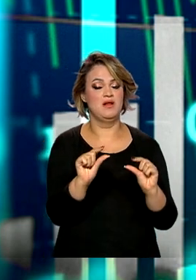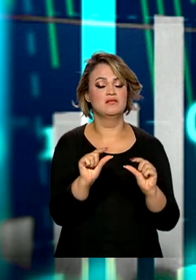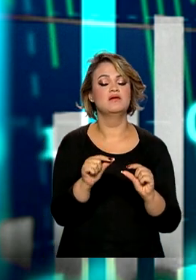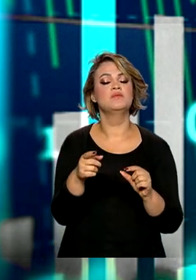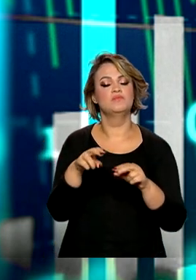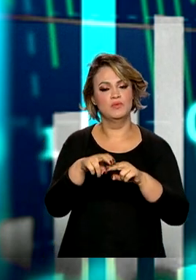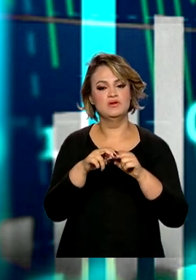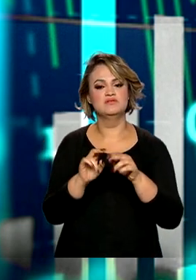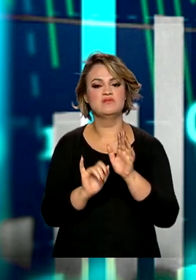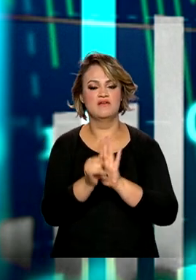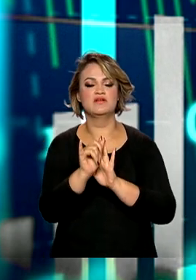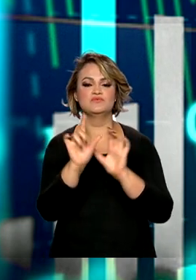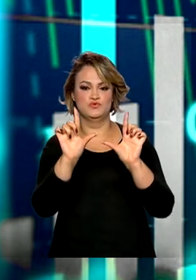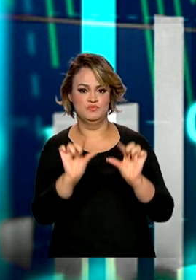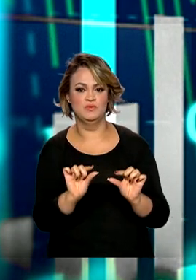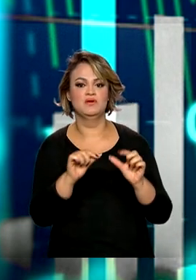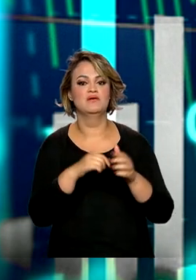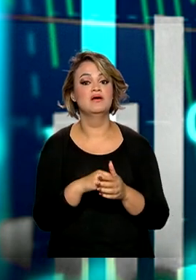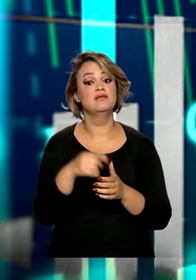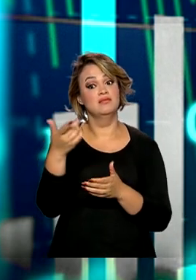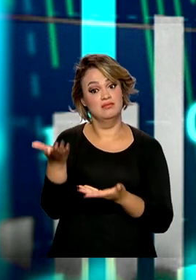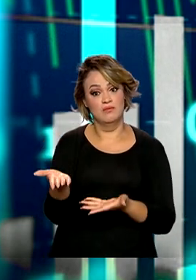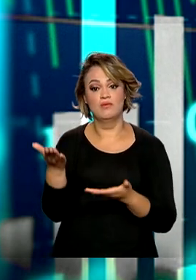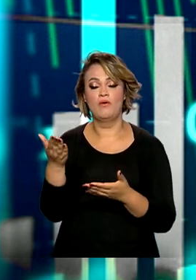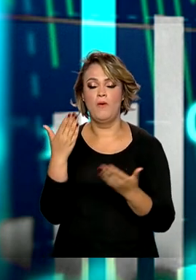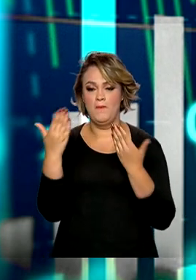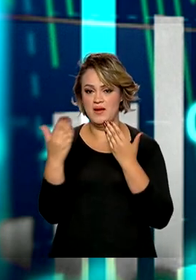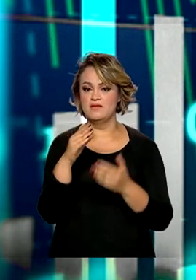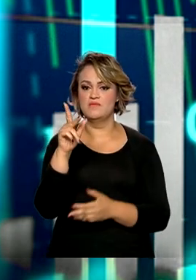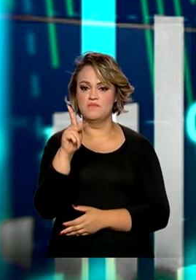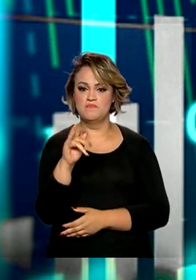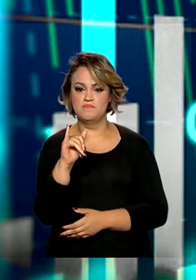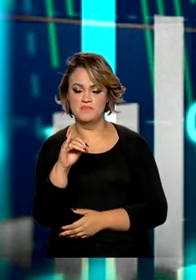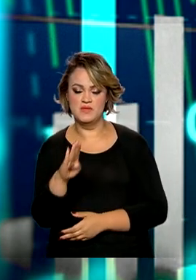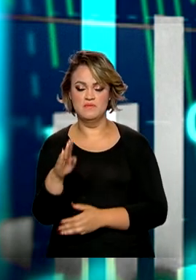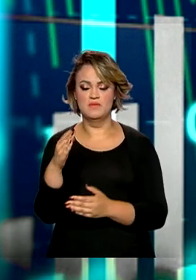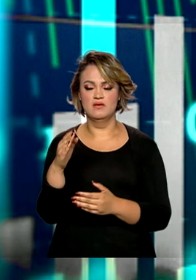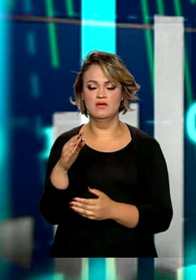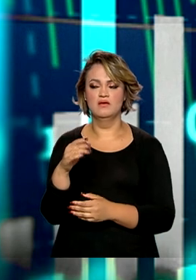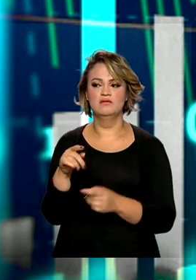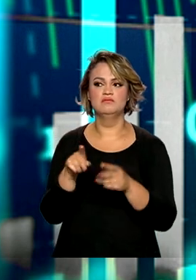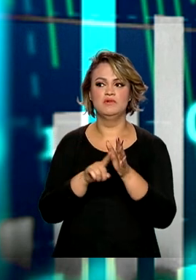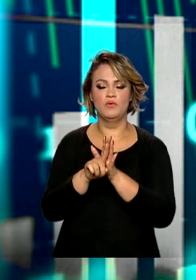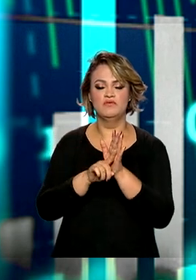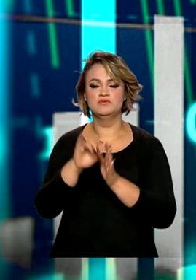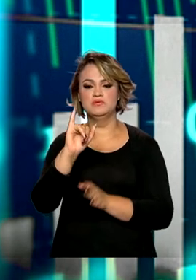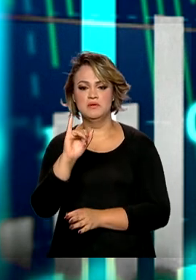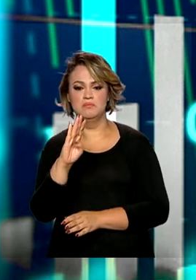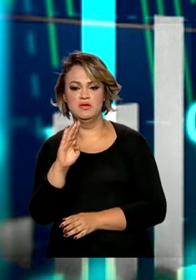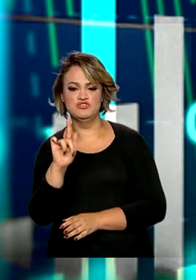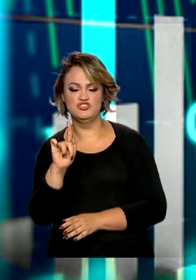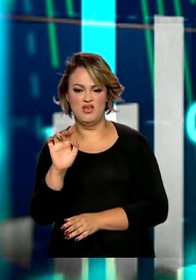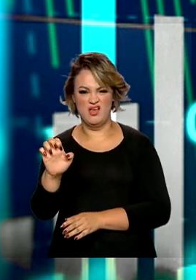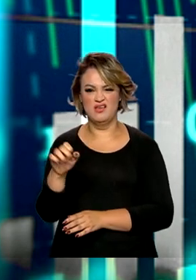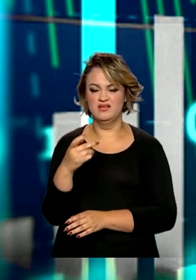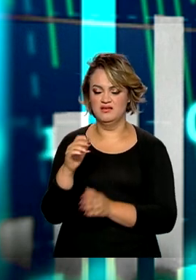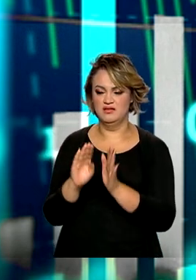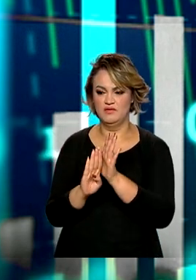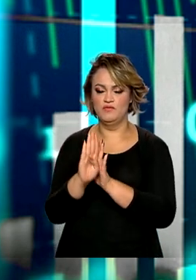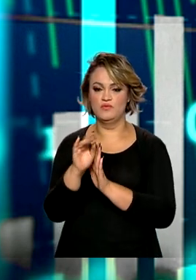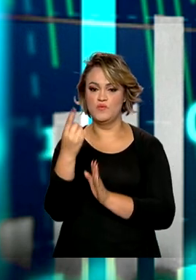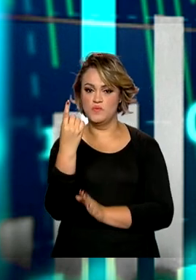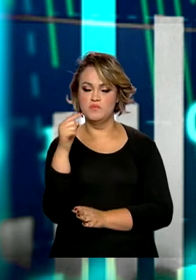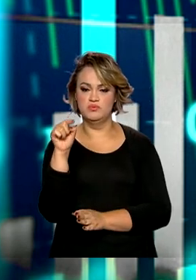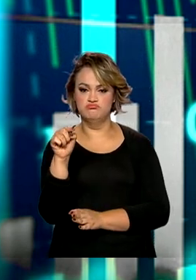puxando também a inflação para baixo. Da mesma forma, em relação ao PIB, o resultado do IBGE do primeiro trimestre, crescimento de 1%, foi